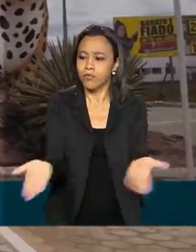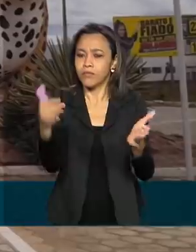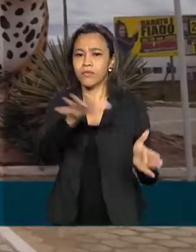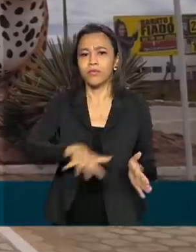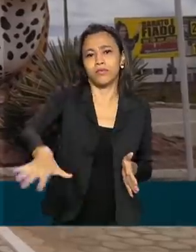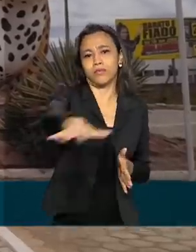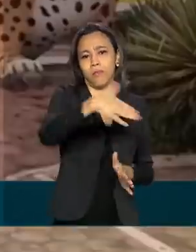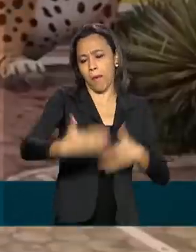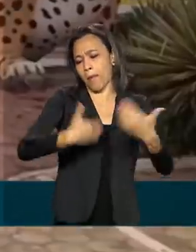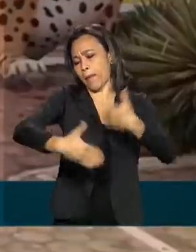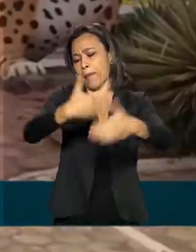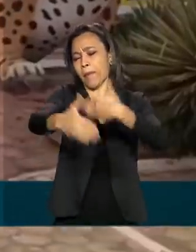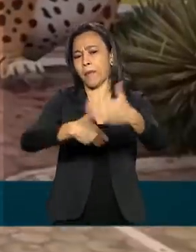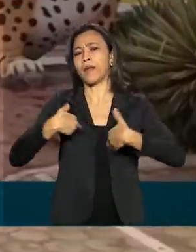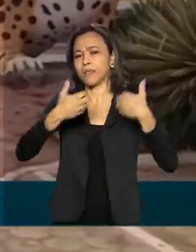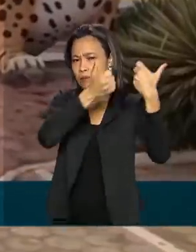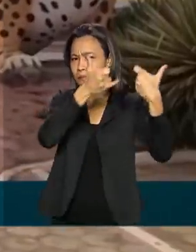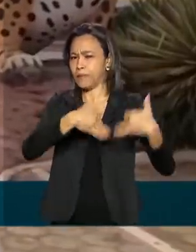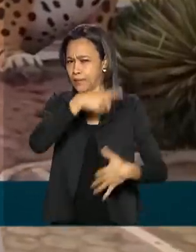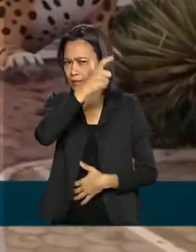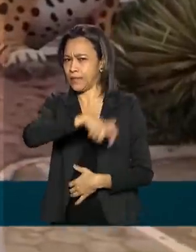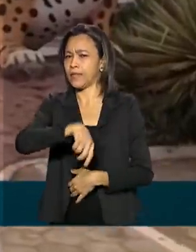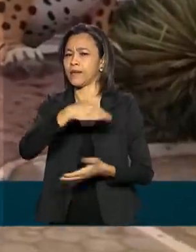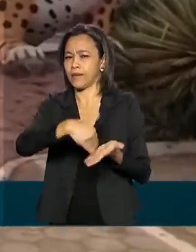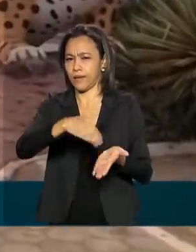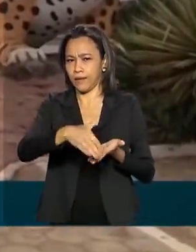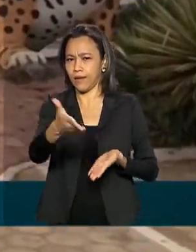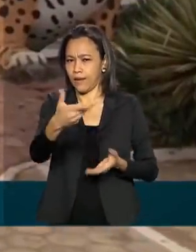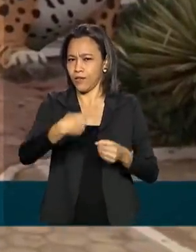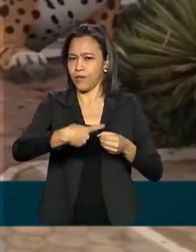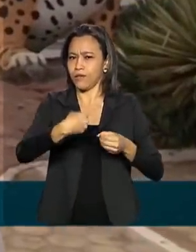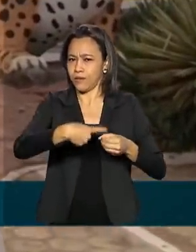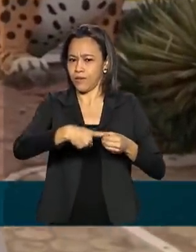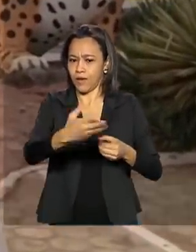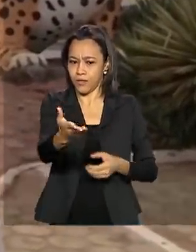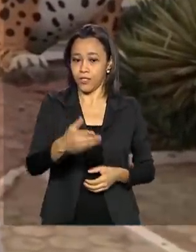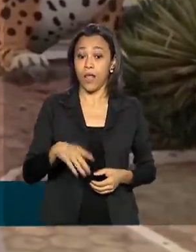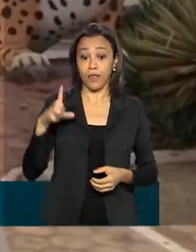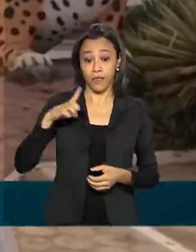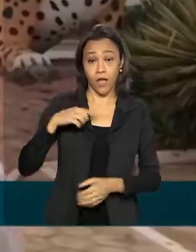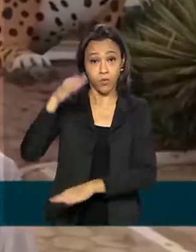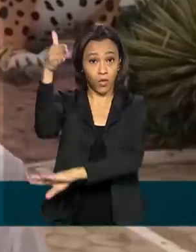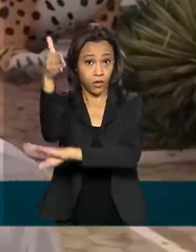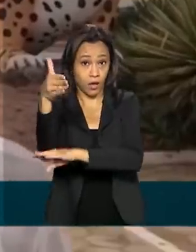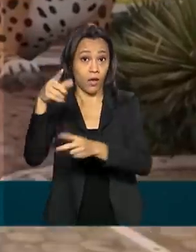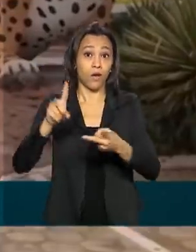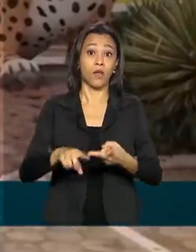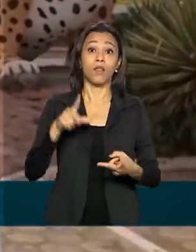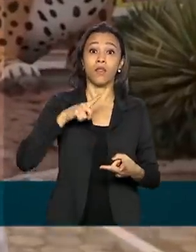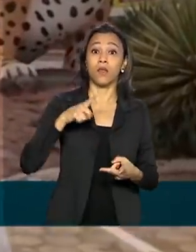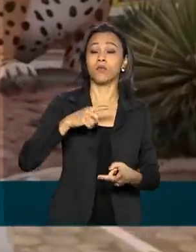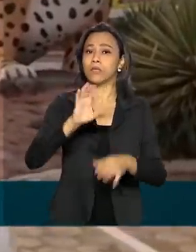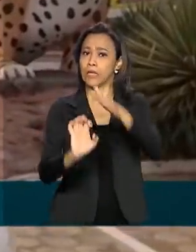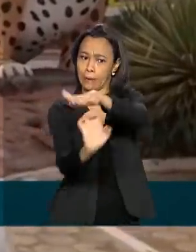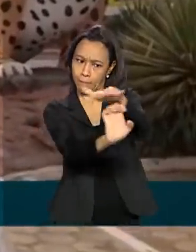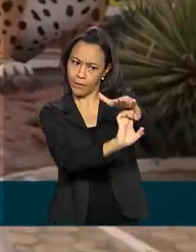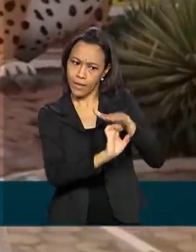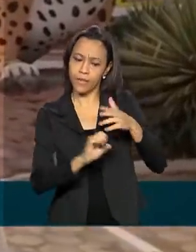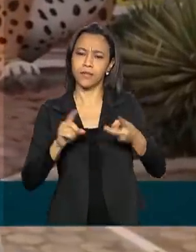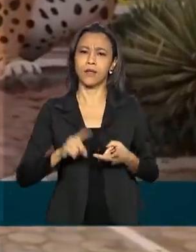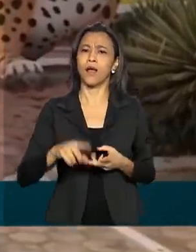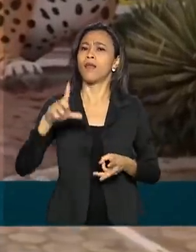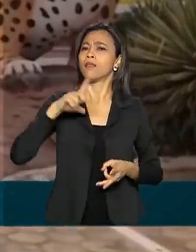como explica a secretária de turismo da cidade. Nós temos hotelaria, agências de viagem, tem universidades